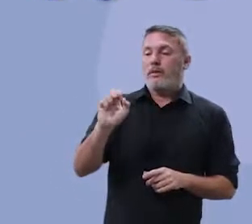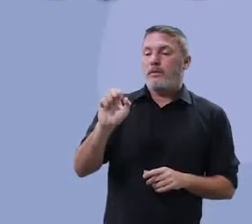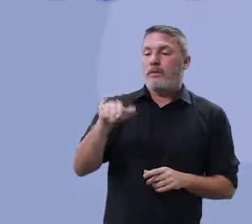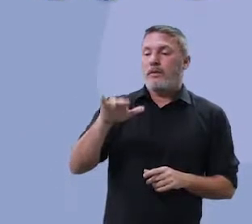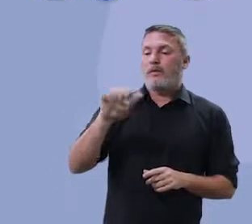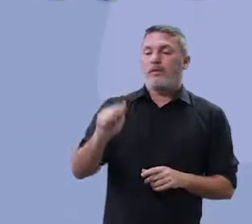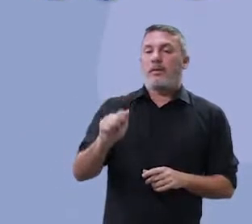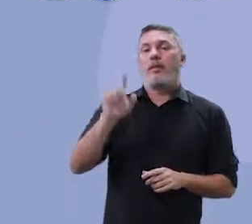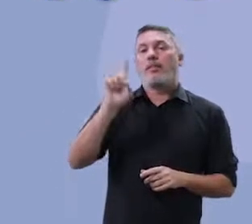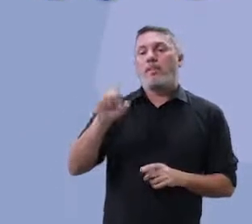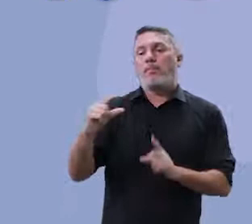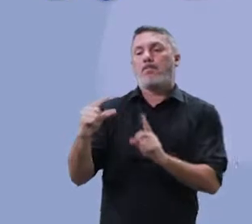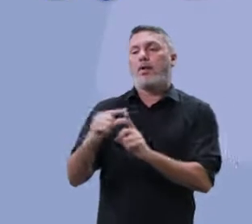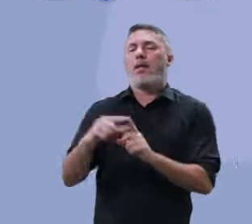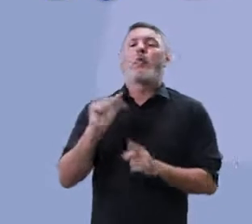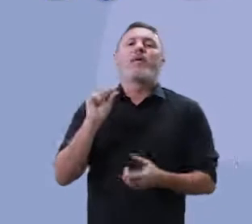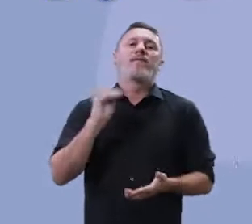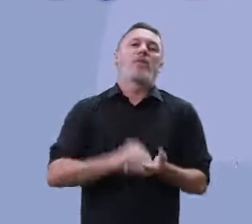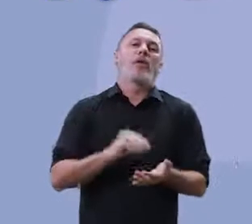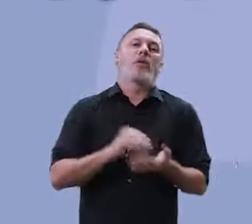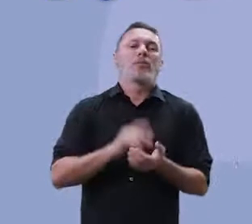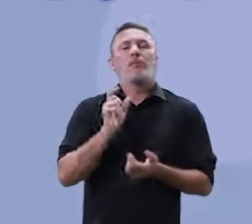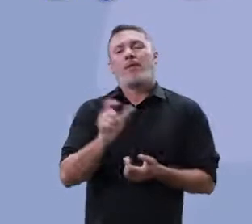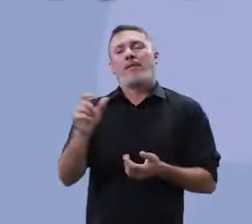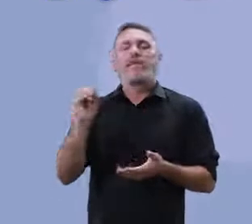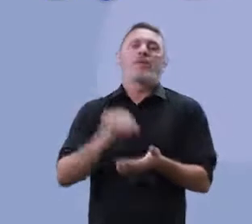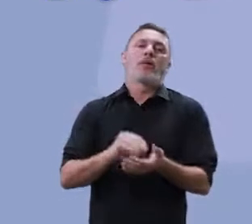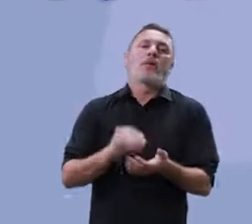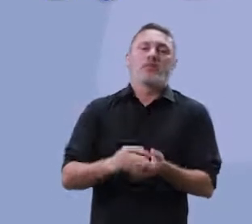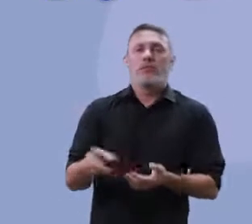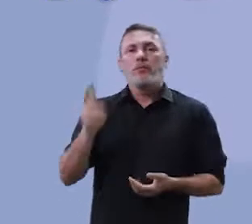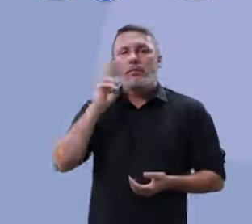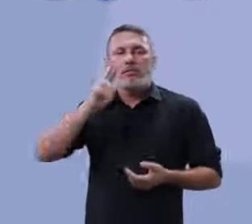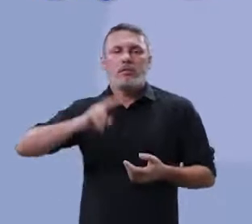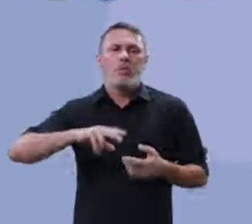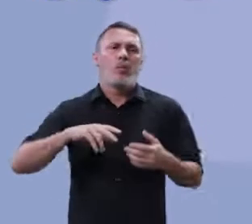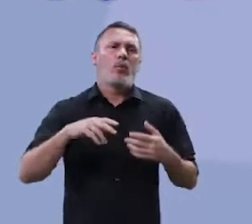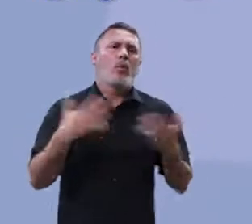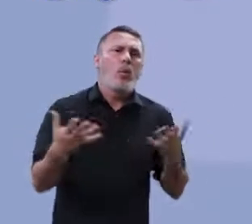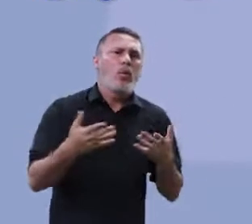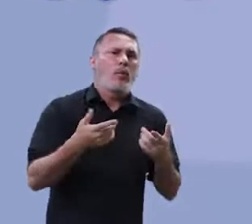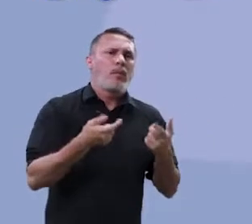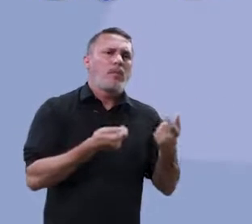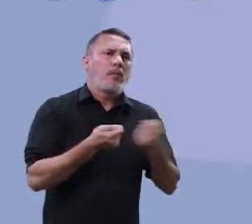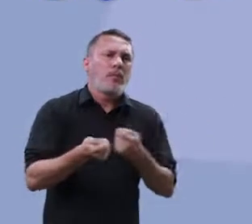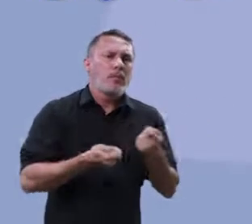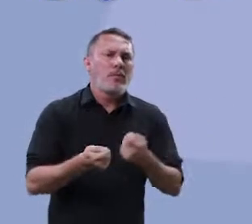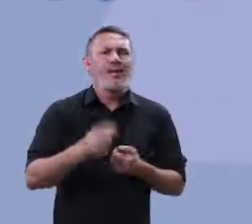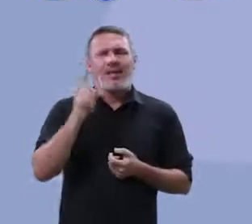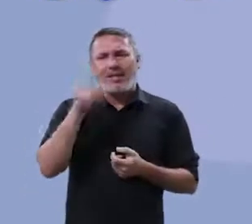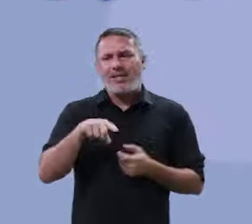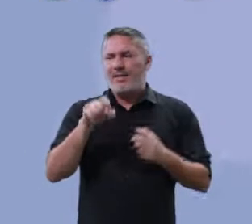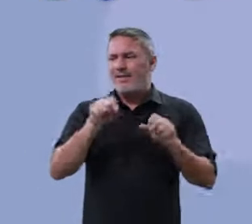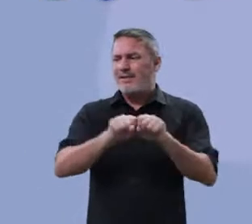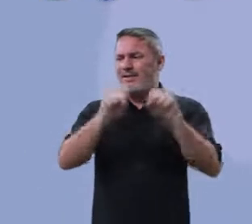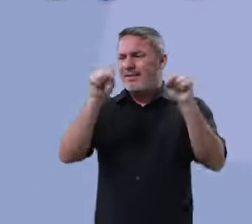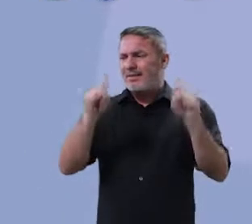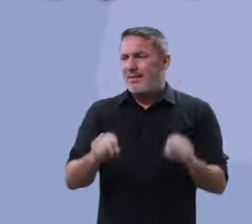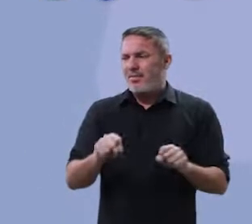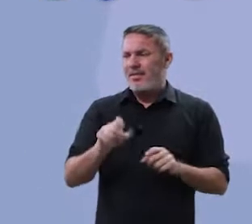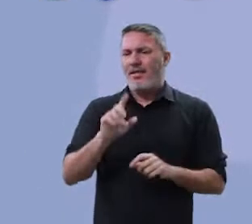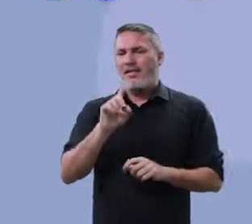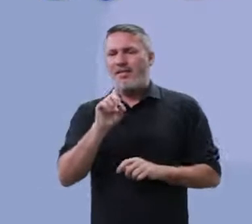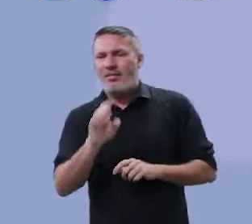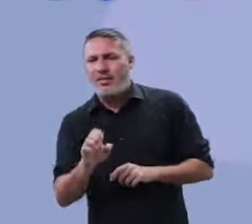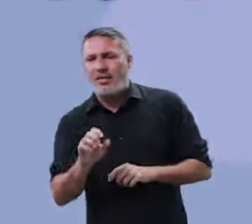Ausência de palavras. Tal manipulação é por sistema... Opa! Tal manipulação é por sistema de